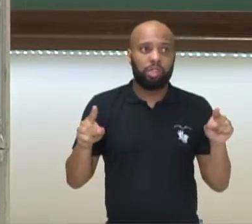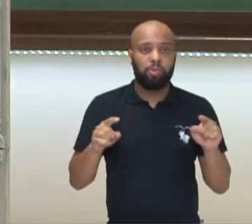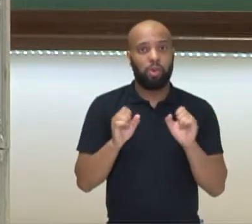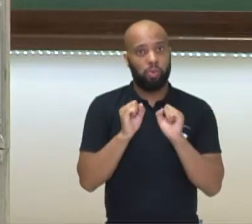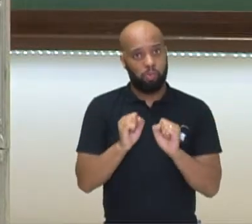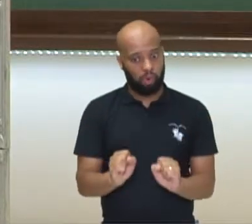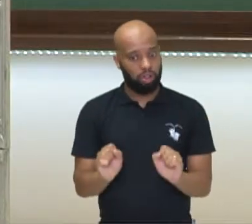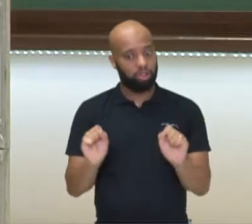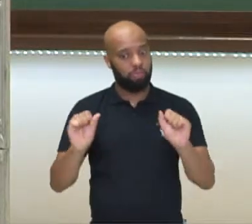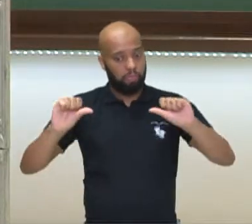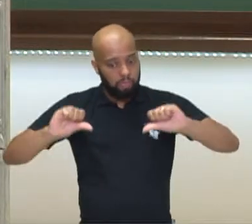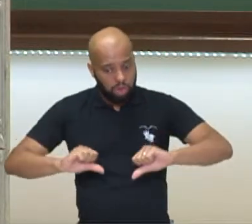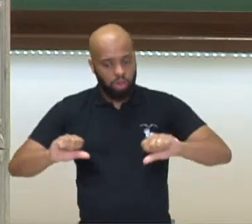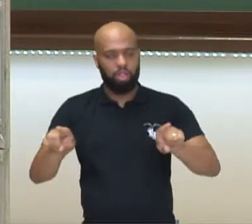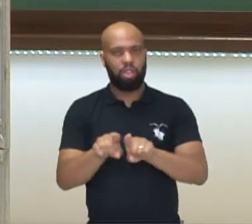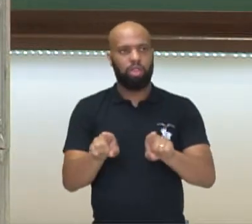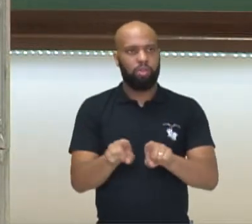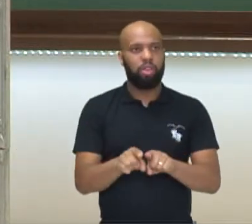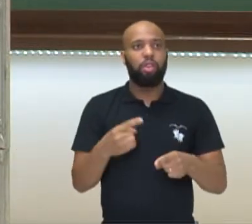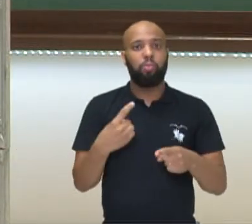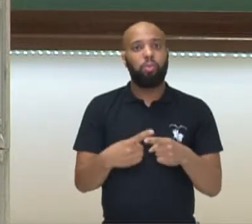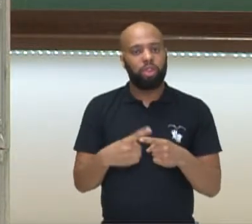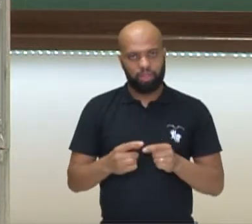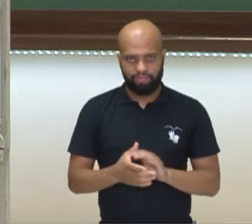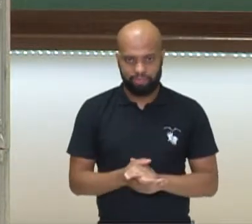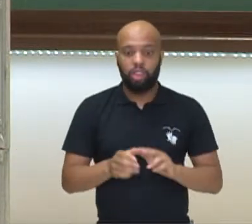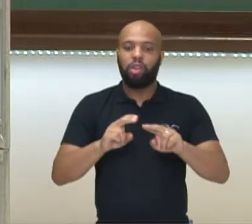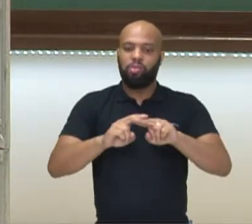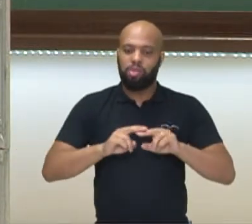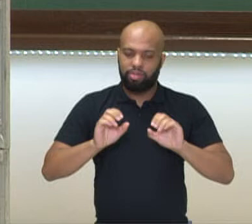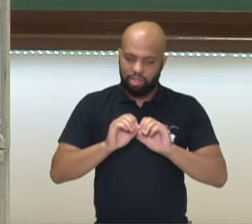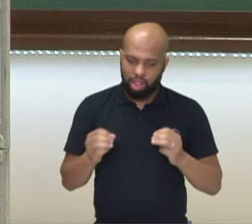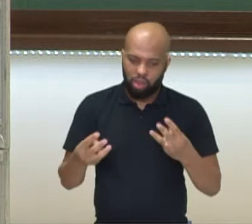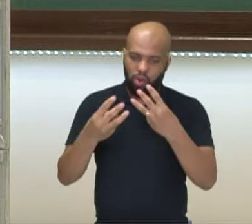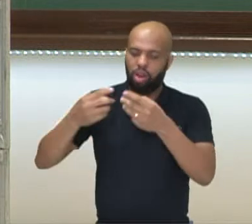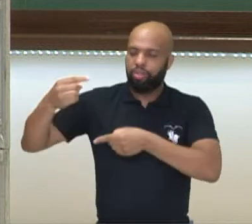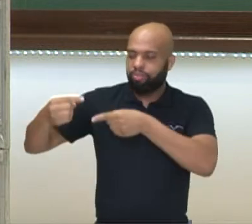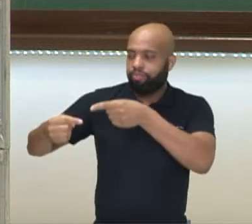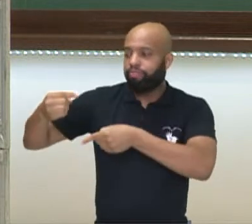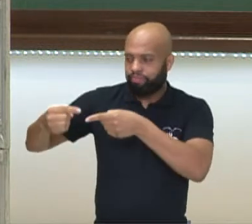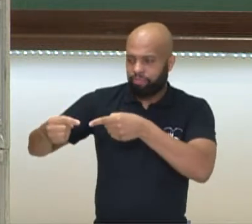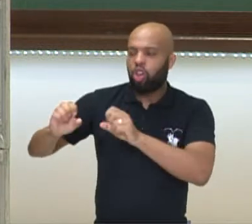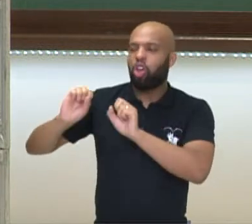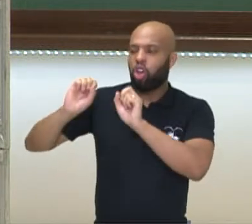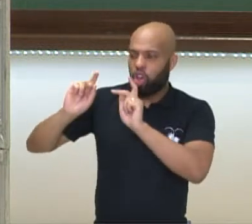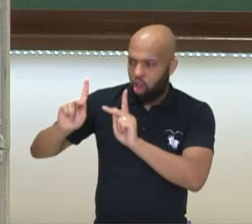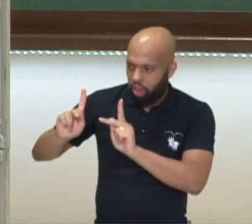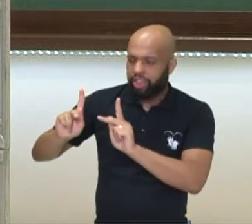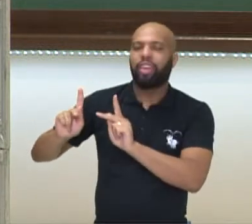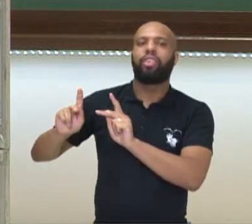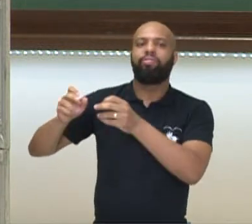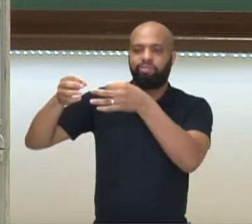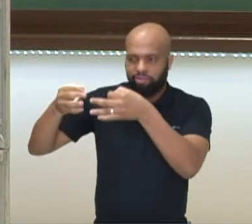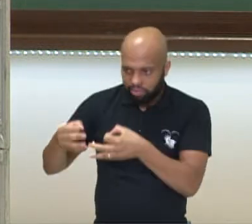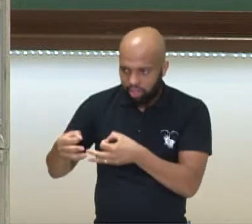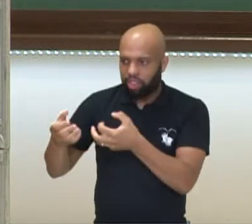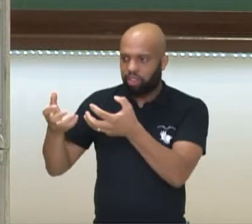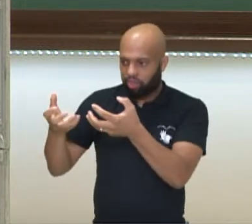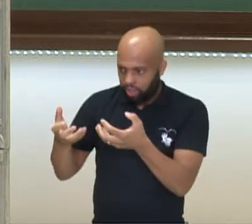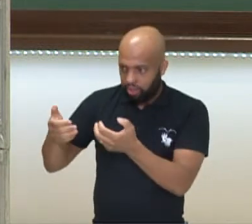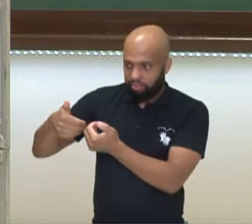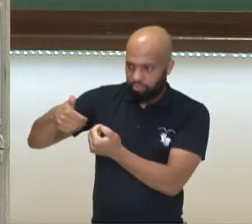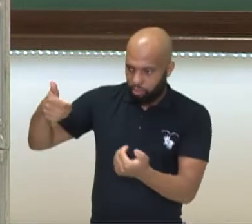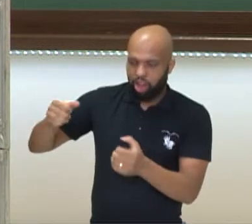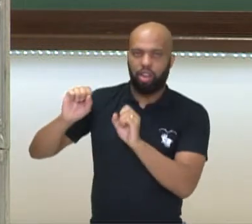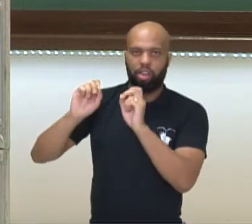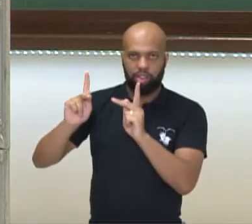poderia ter sido muito pior, porque, graças à ONU, essas discussões chegaram a termo de maneira rigorosa, mas poderiam ter sido